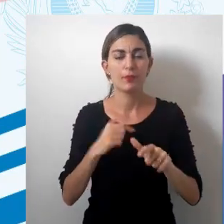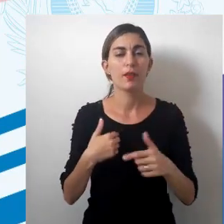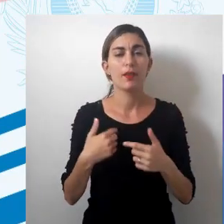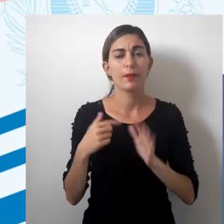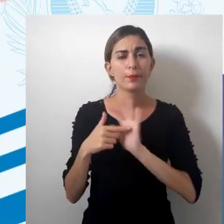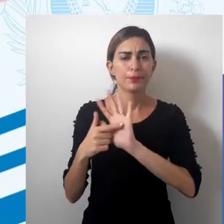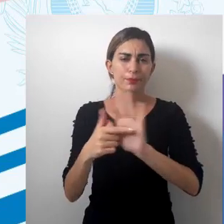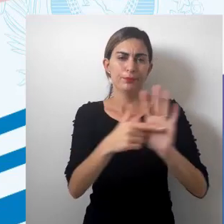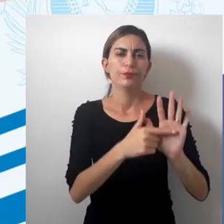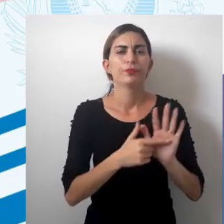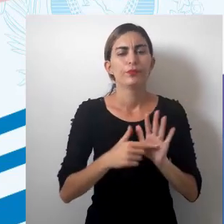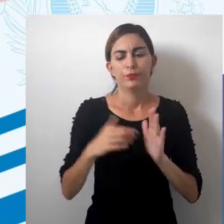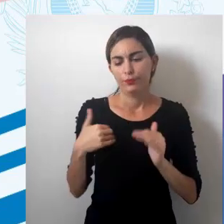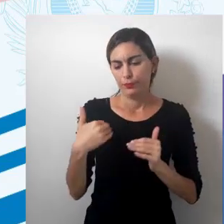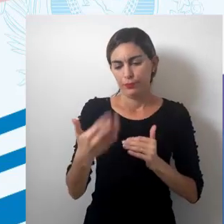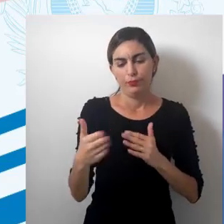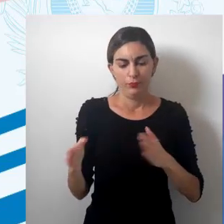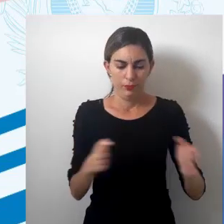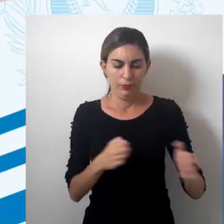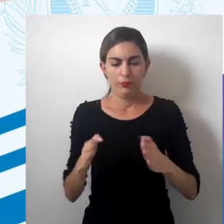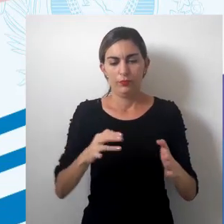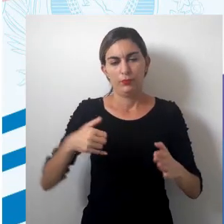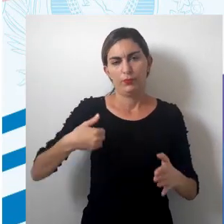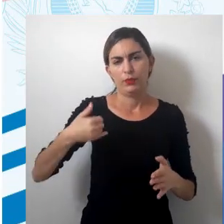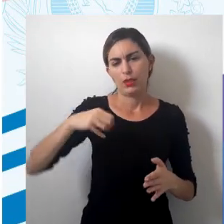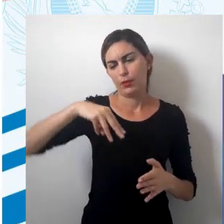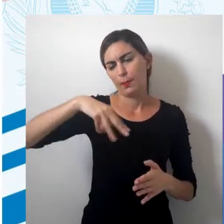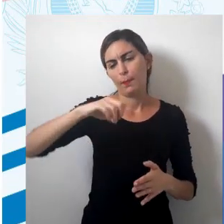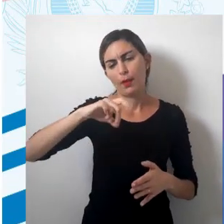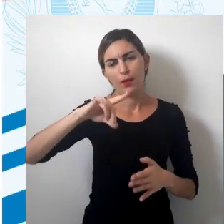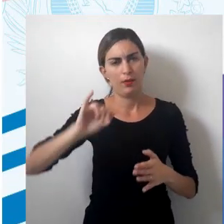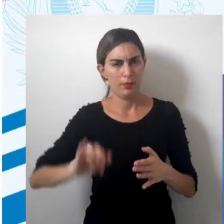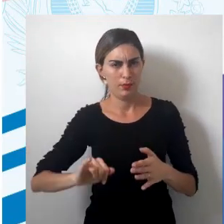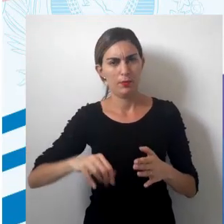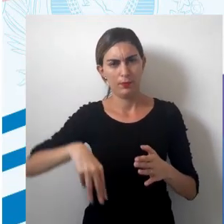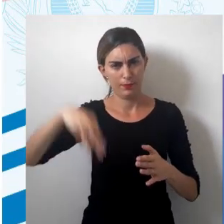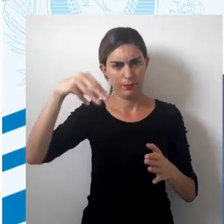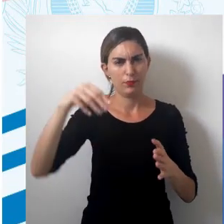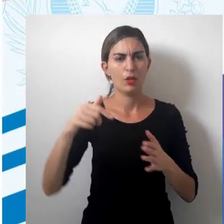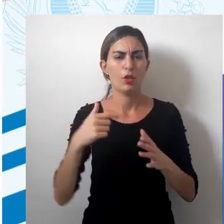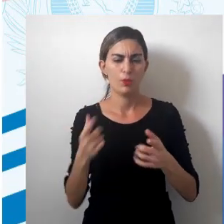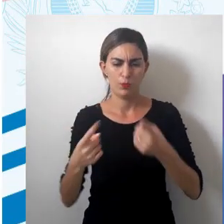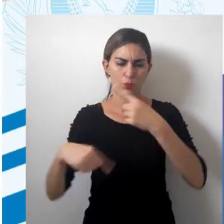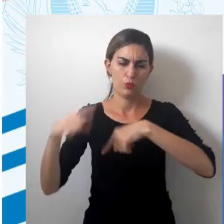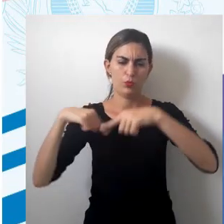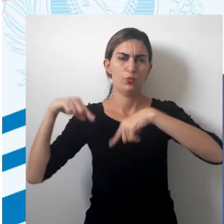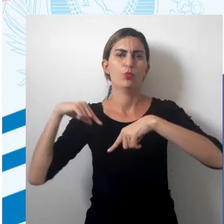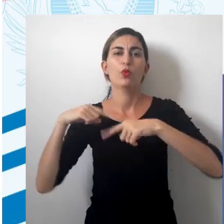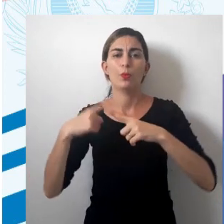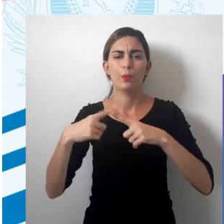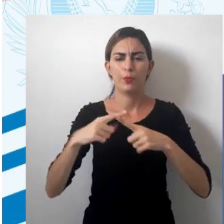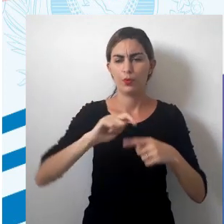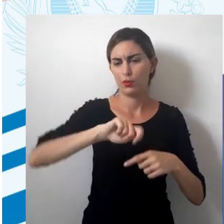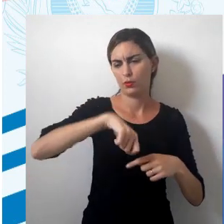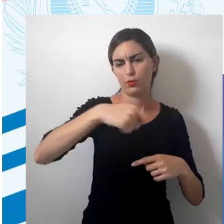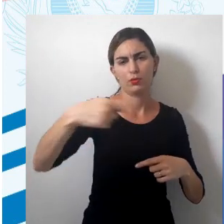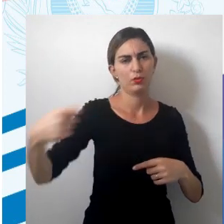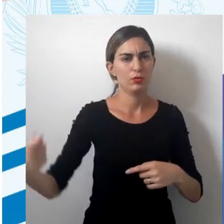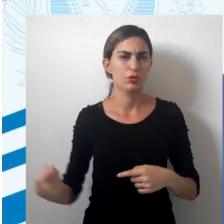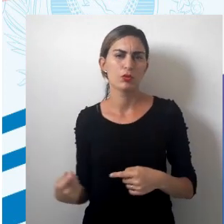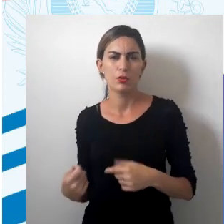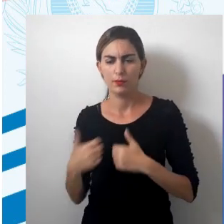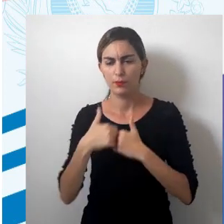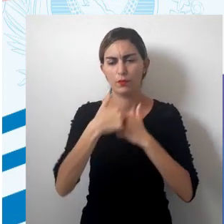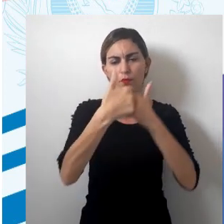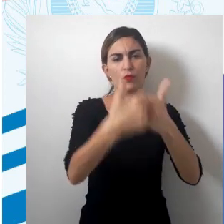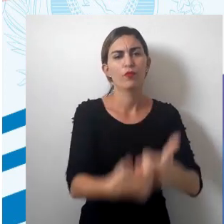isso daí vai trazer, durante esse período da Idade Média, um certo retrocesso, porque você tem uma simbologia sendo